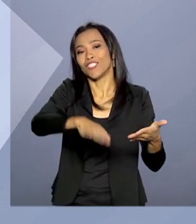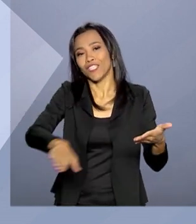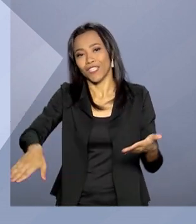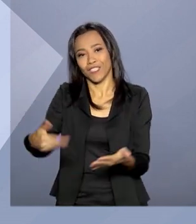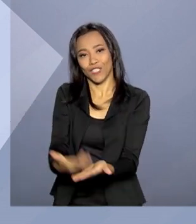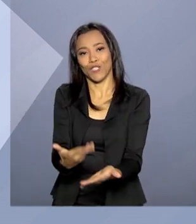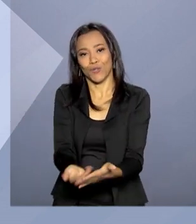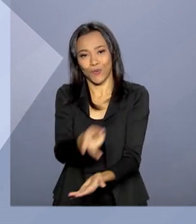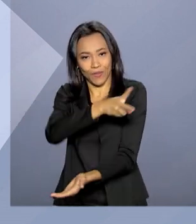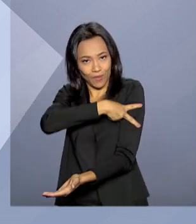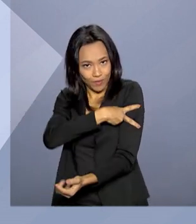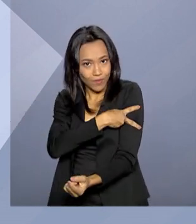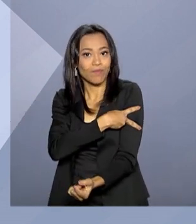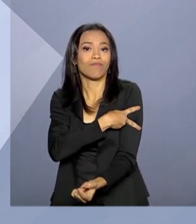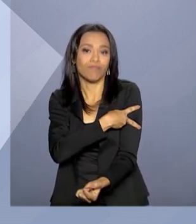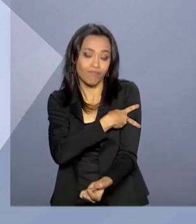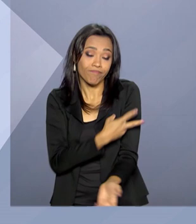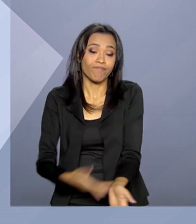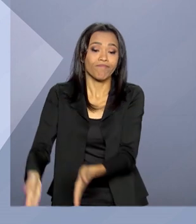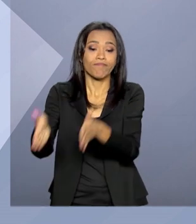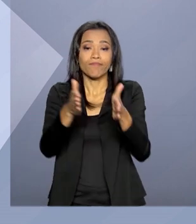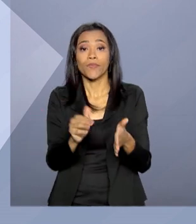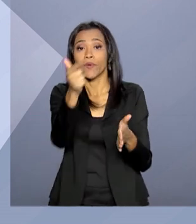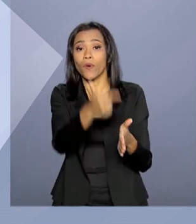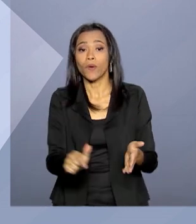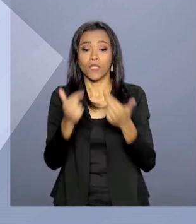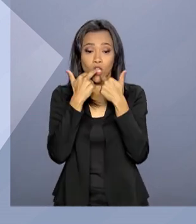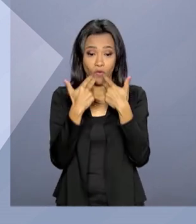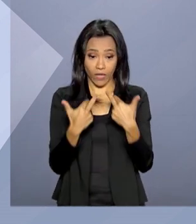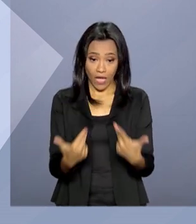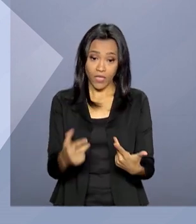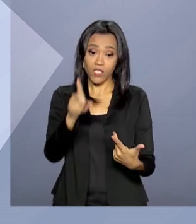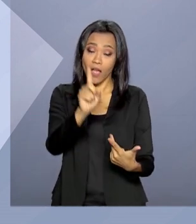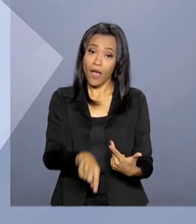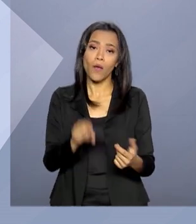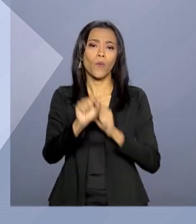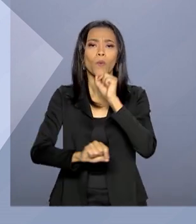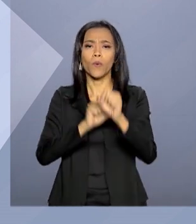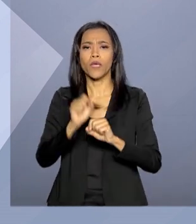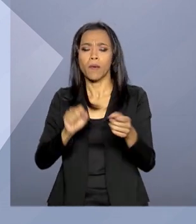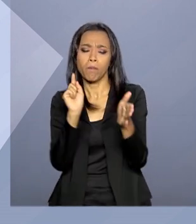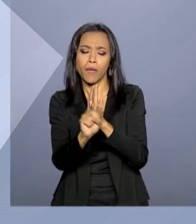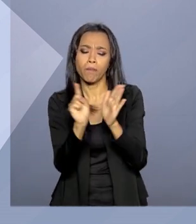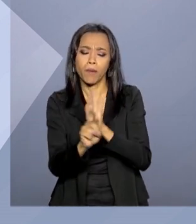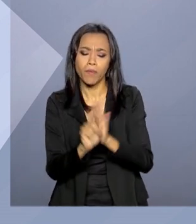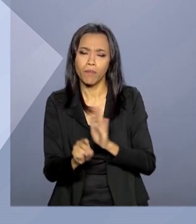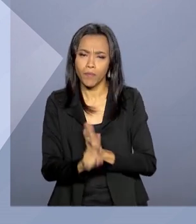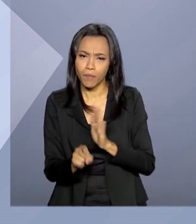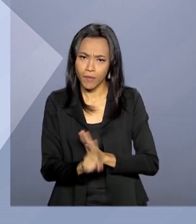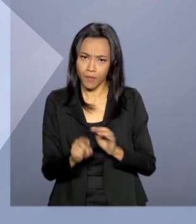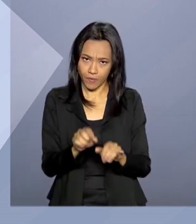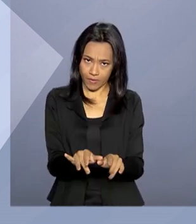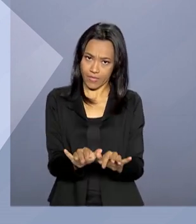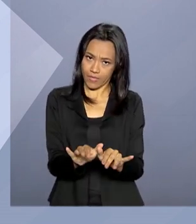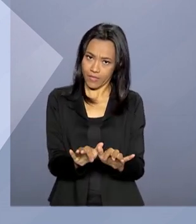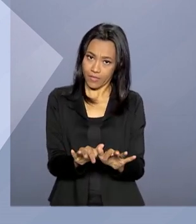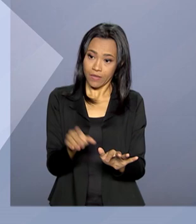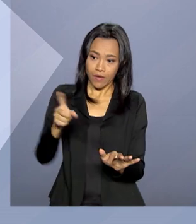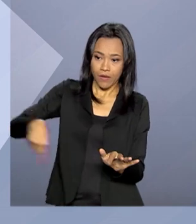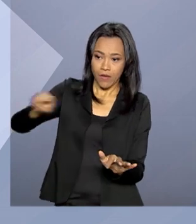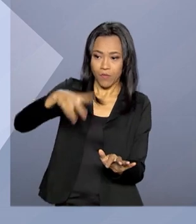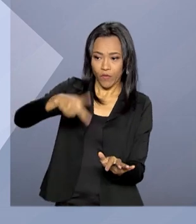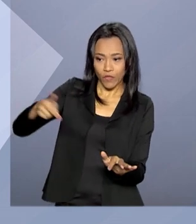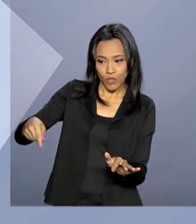também do ensino fundamental. Outra novidade será a aplicação de questionários eletrônicos para professores de